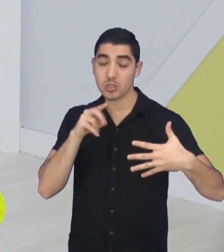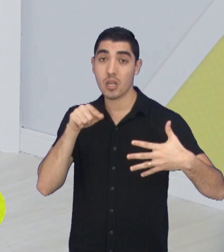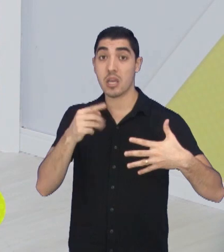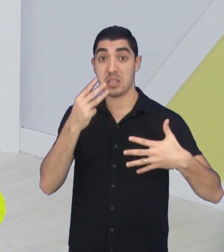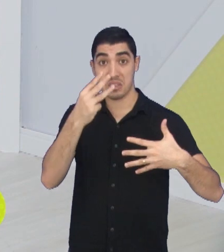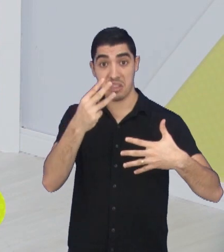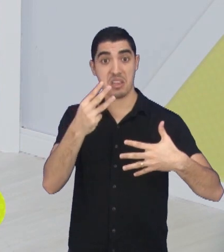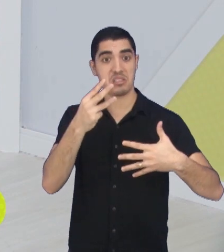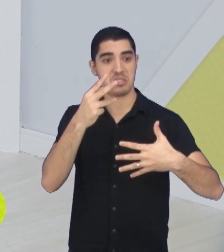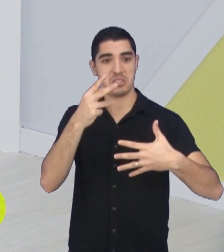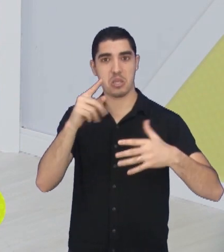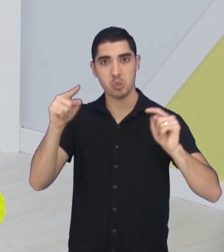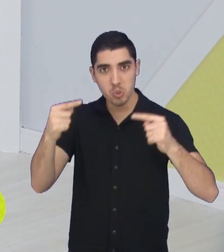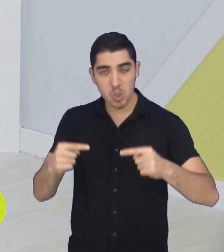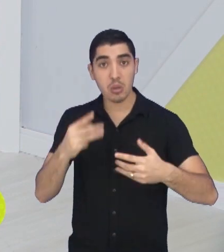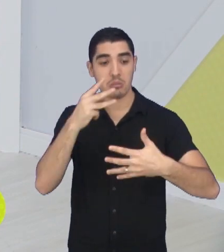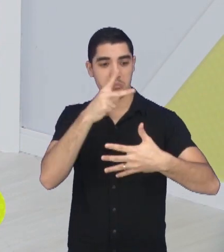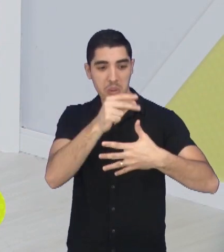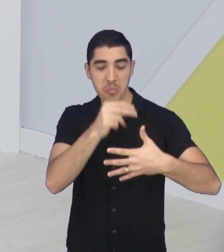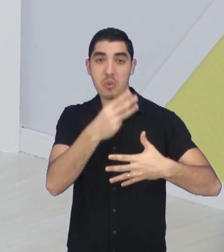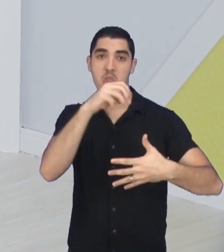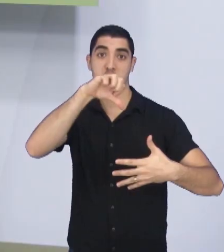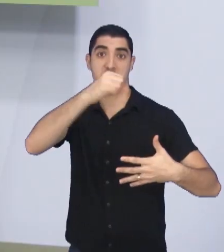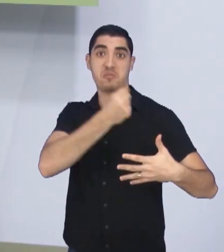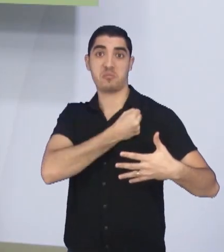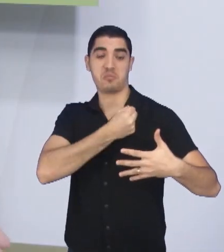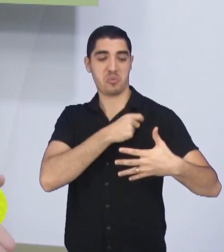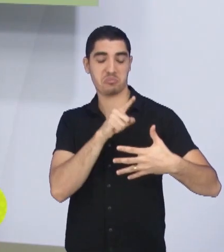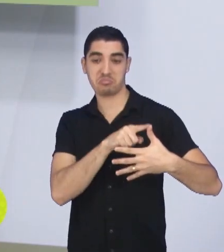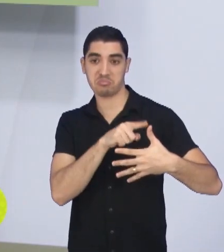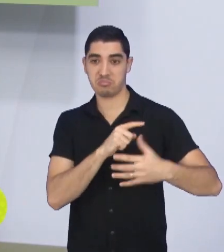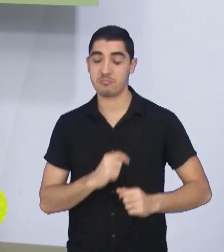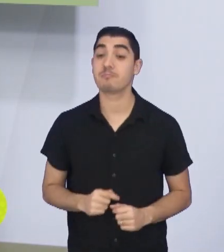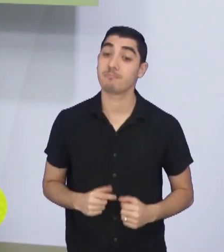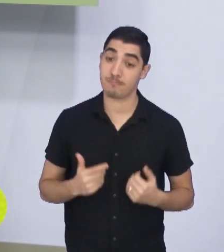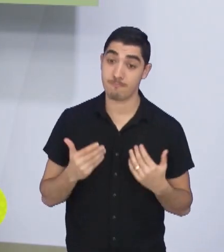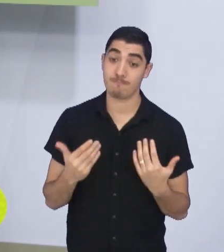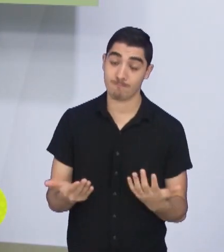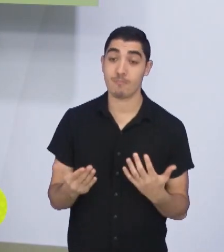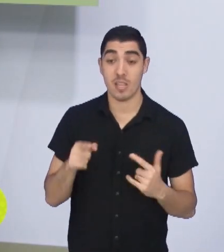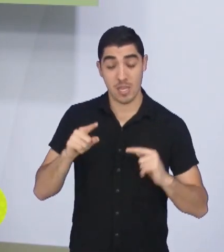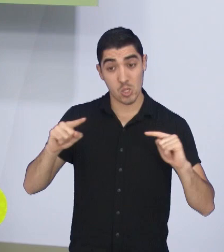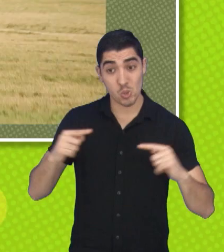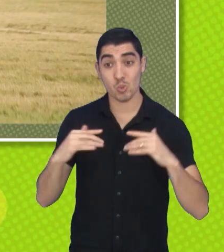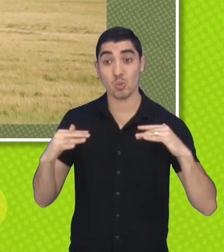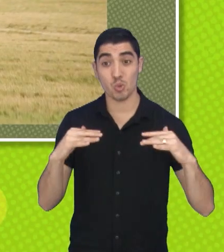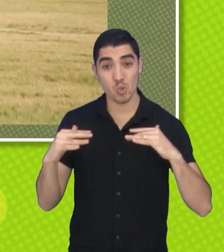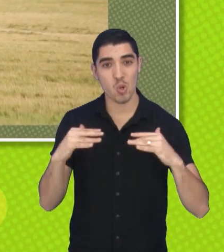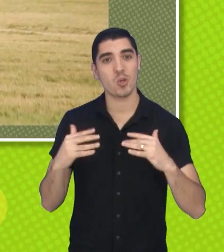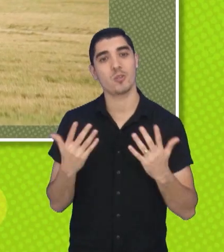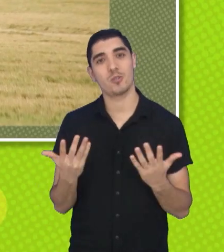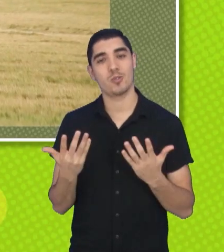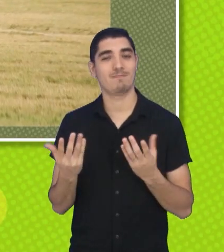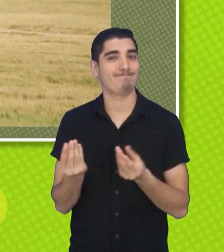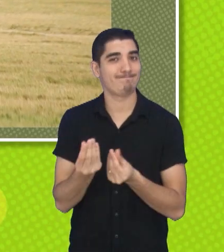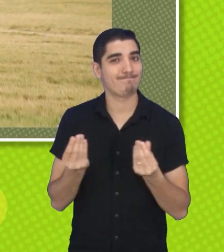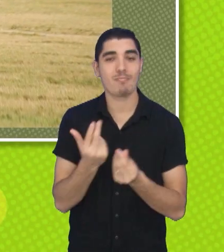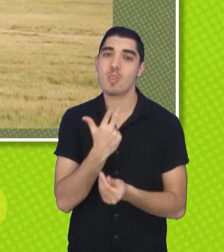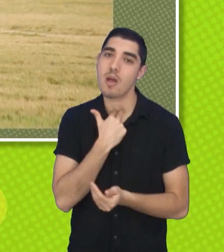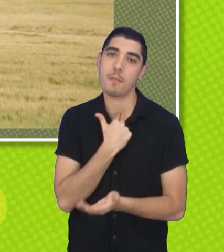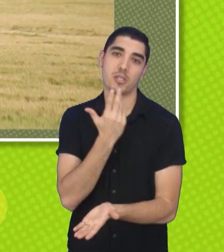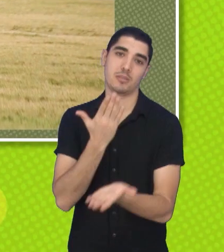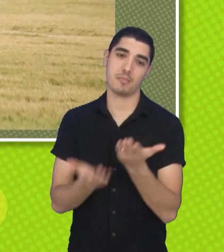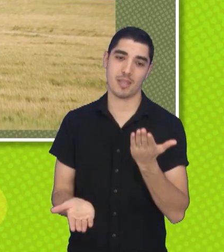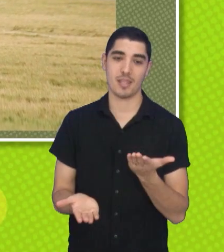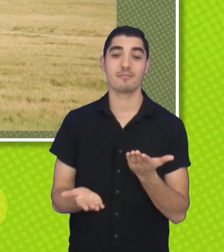jogos, três vitórias, nove pontos até aqui, Bruno. É, um jogo que não daria para, na matemática aí do grupo, né? Não era um jogo para perder,